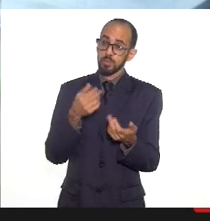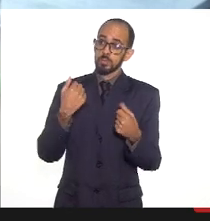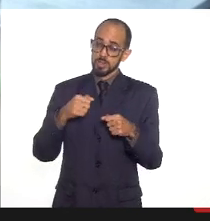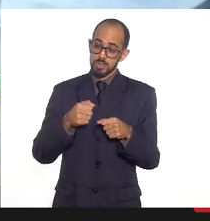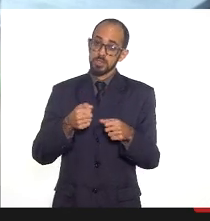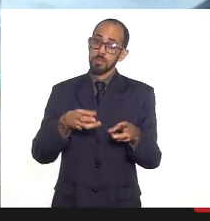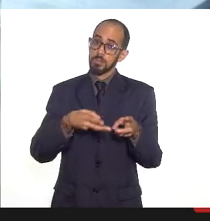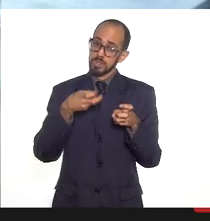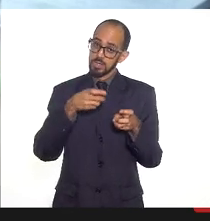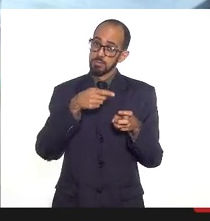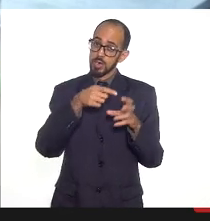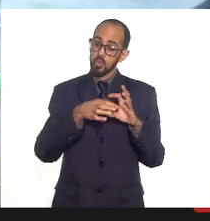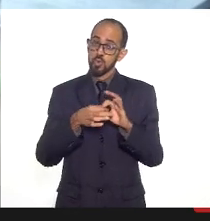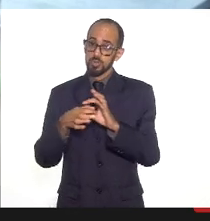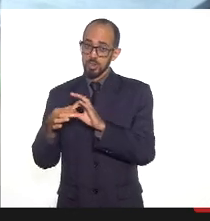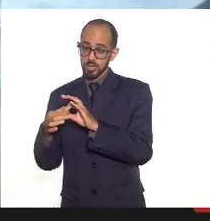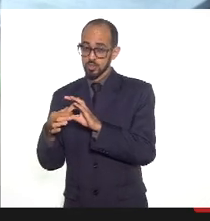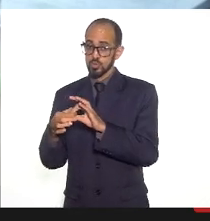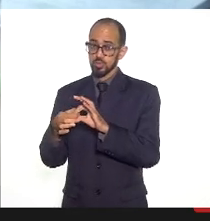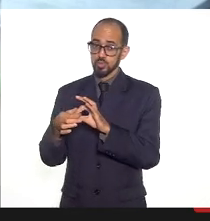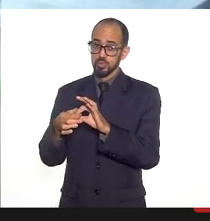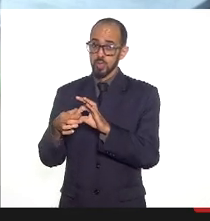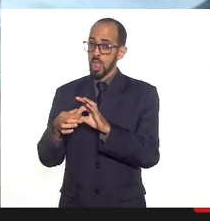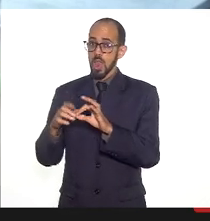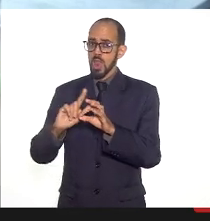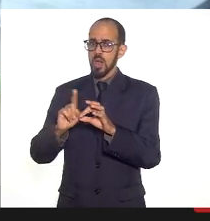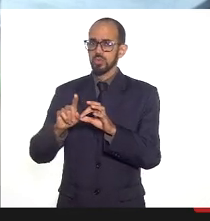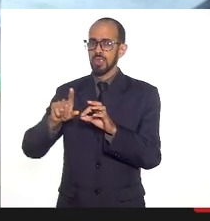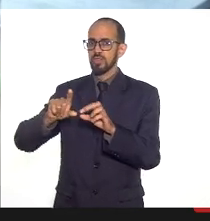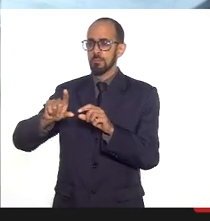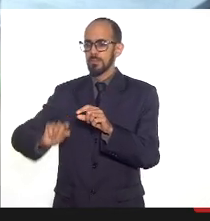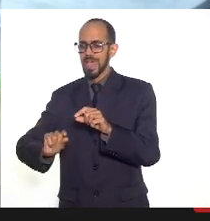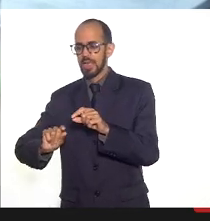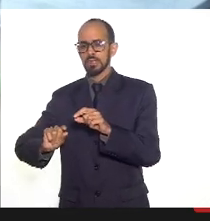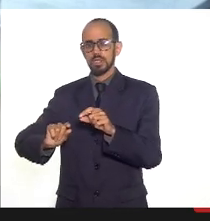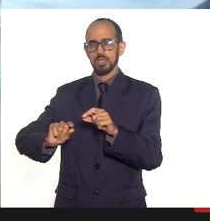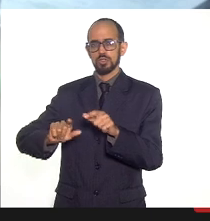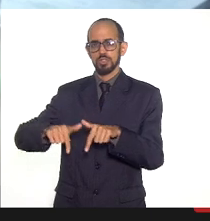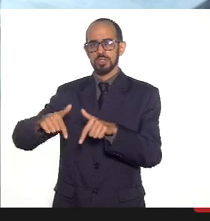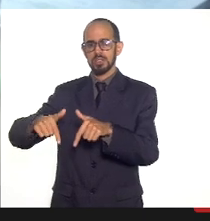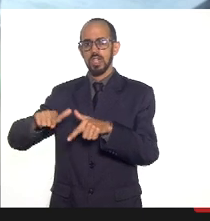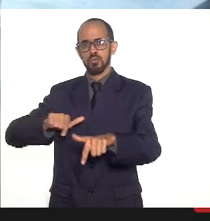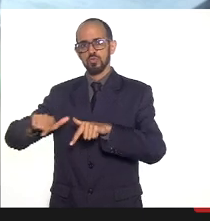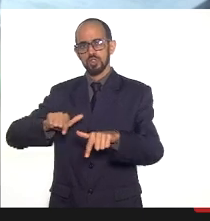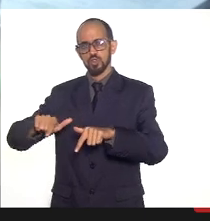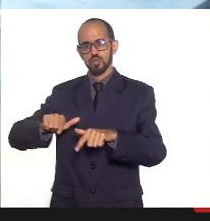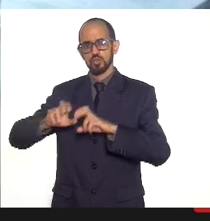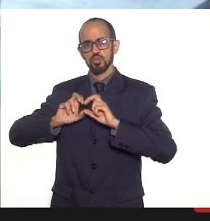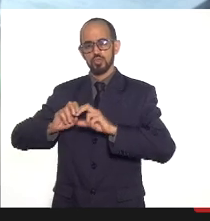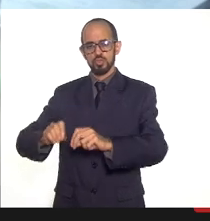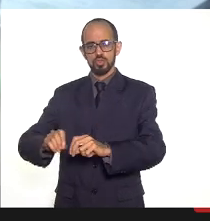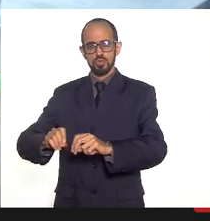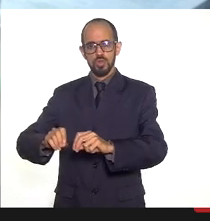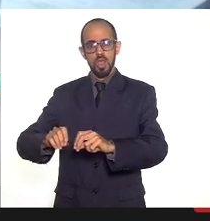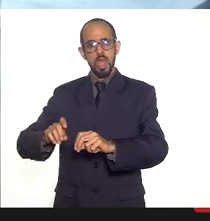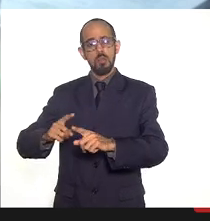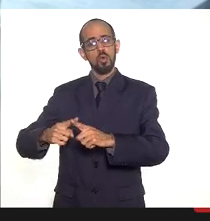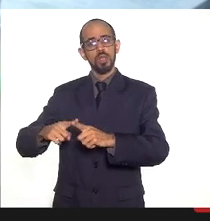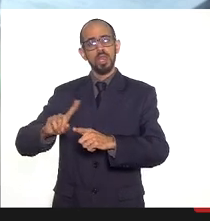a gente fala que não teve queda de serviços de oncologia não houve desabilitação de serviços de oncologia